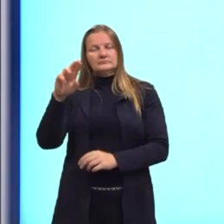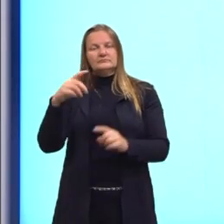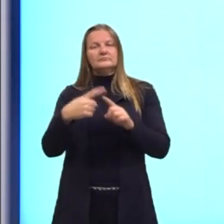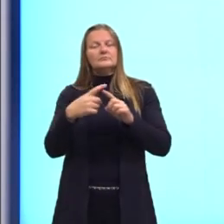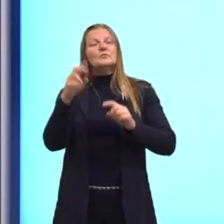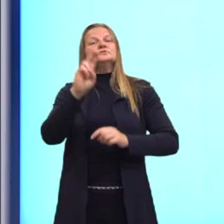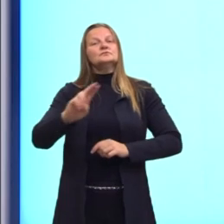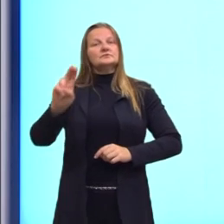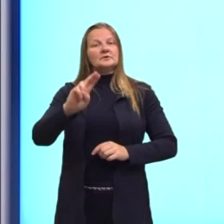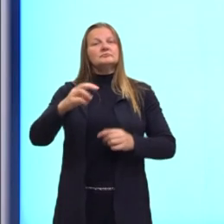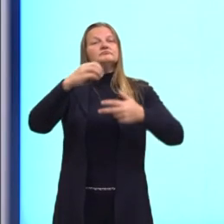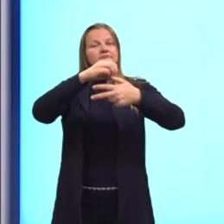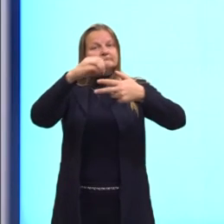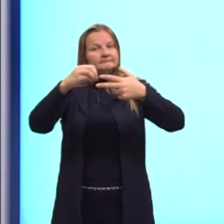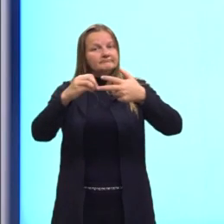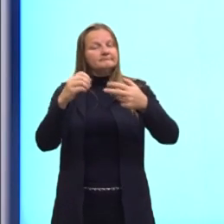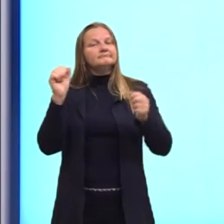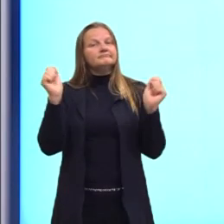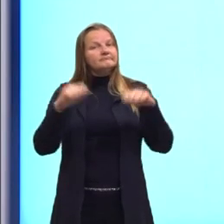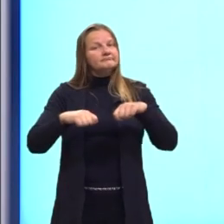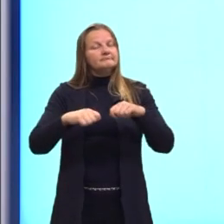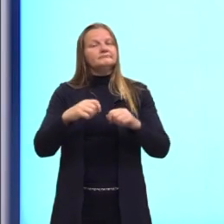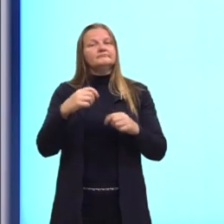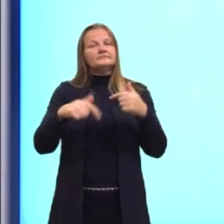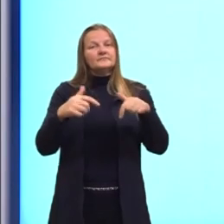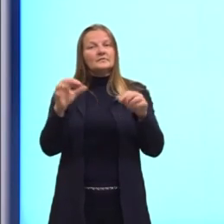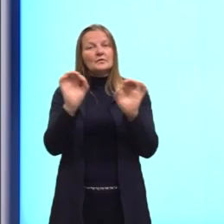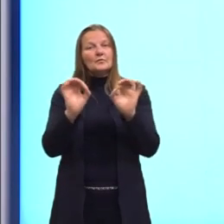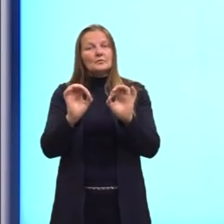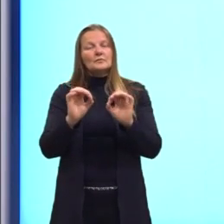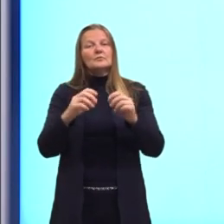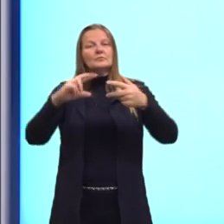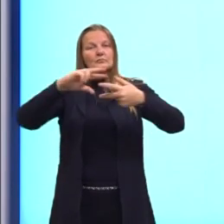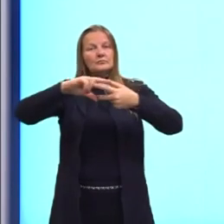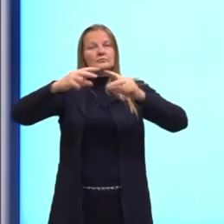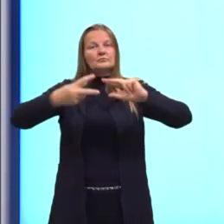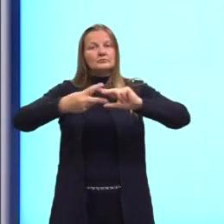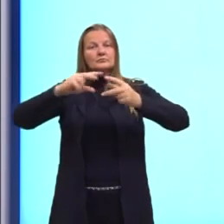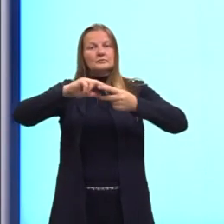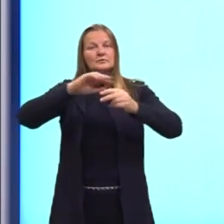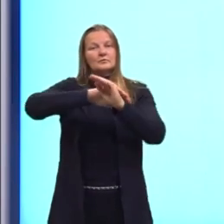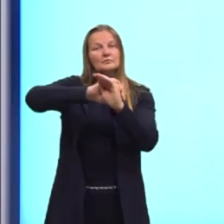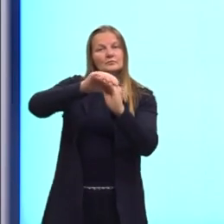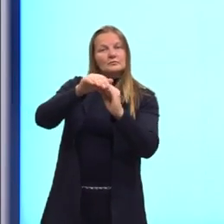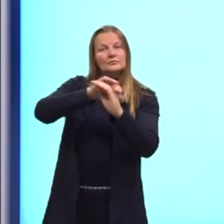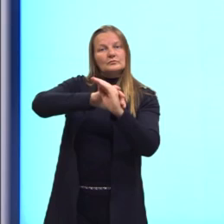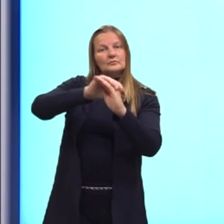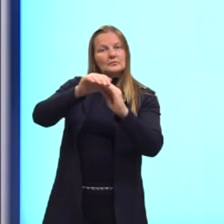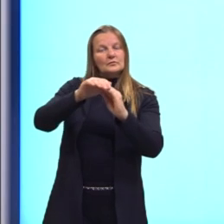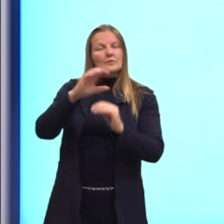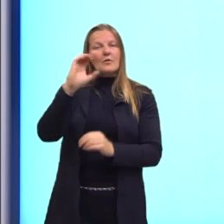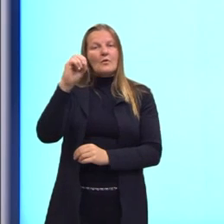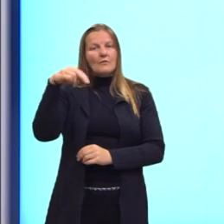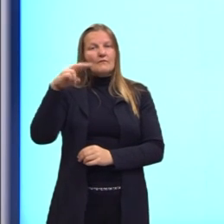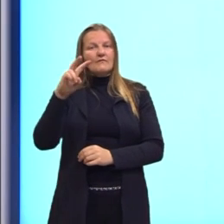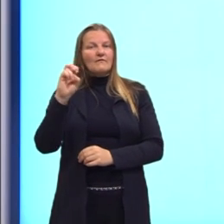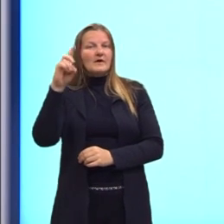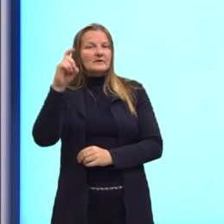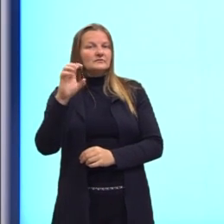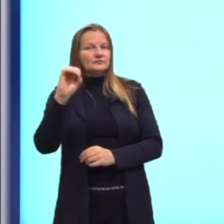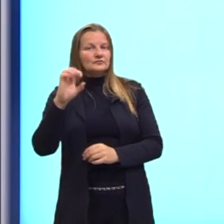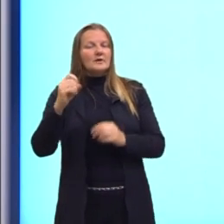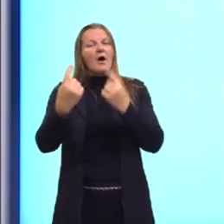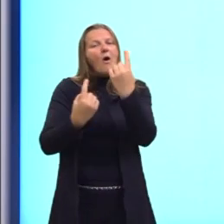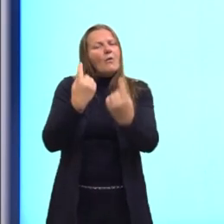então, em questões onde a gente vai trabalhar com poliedros convexos sempre ou alguns